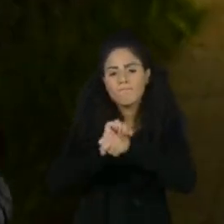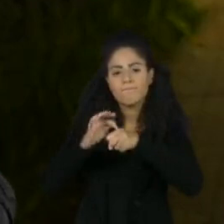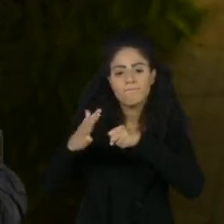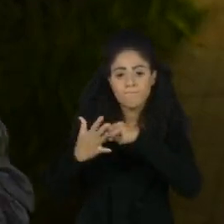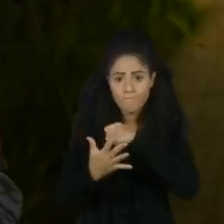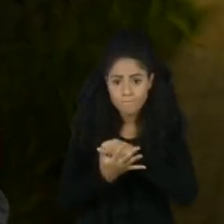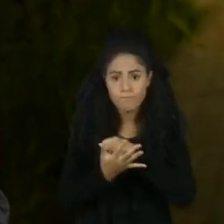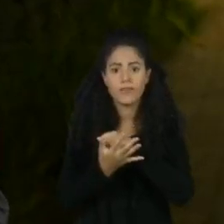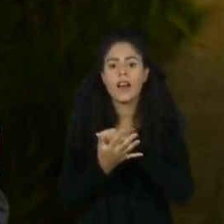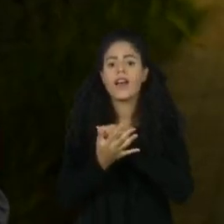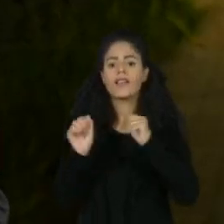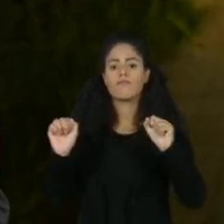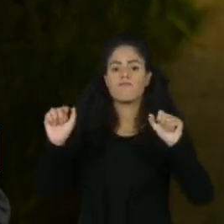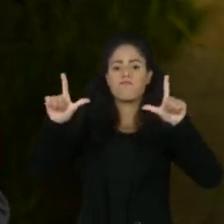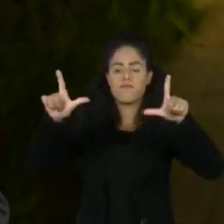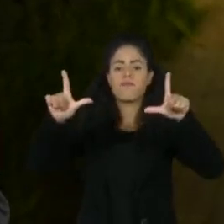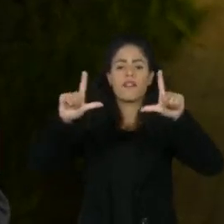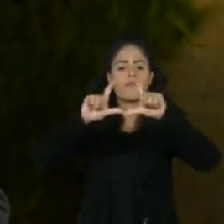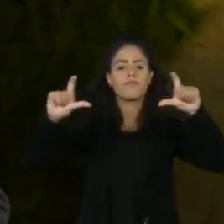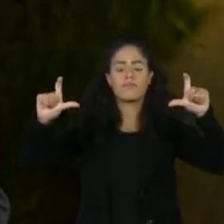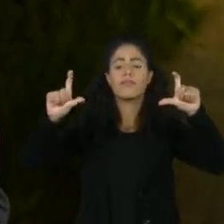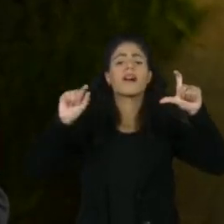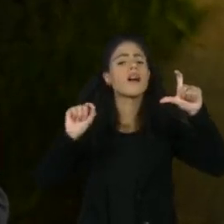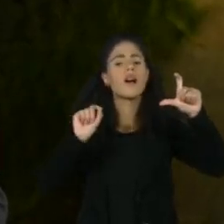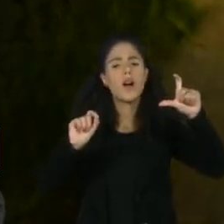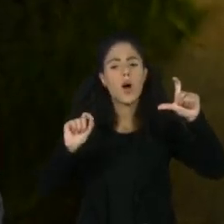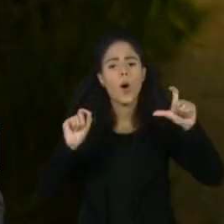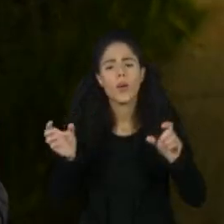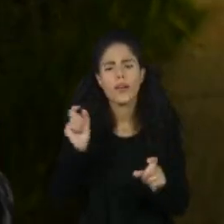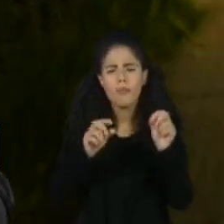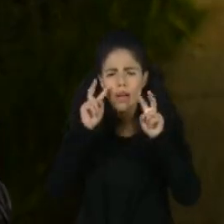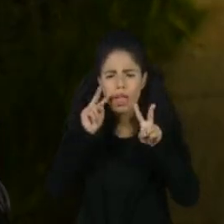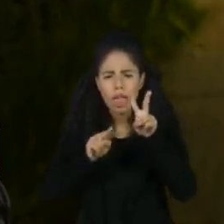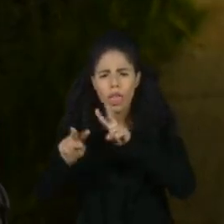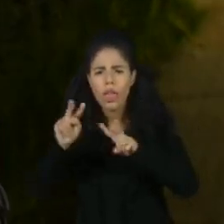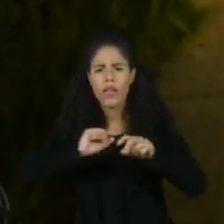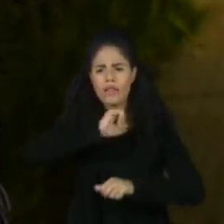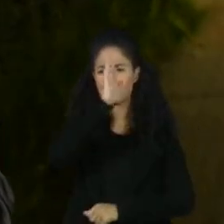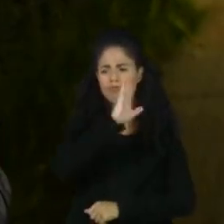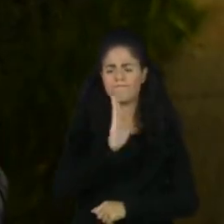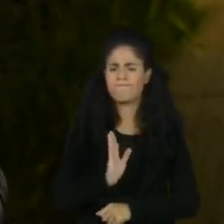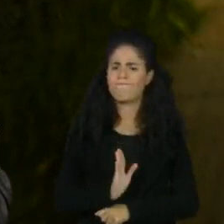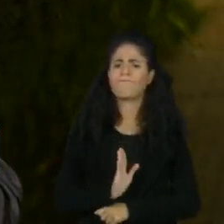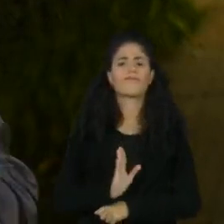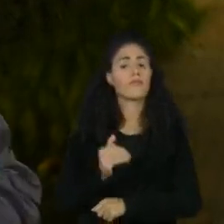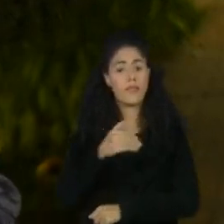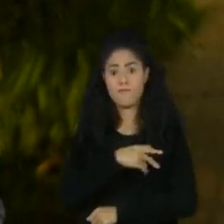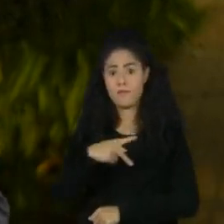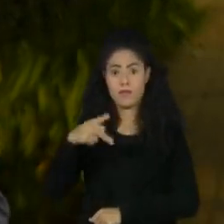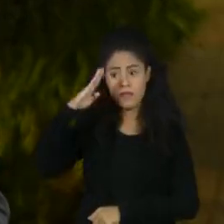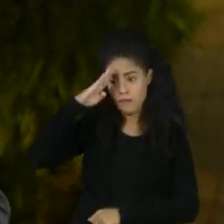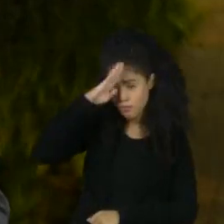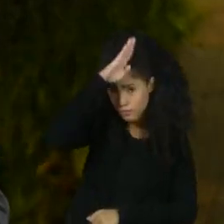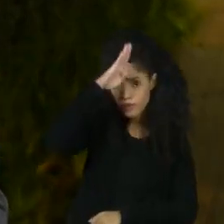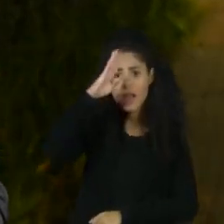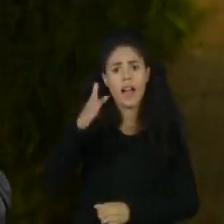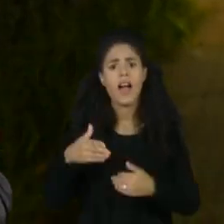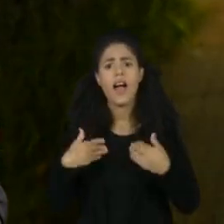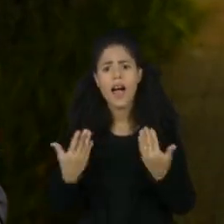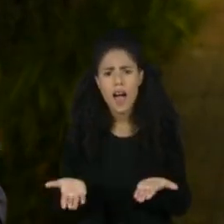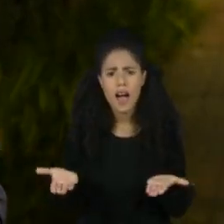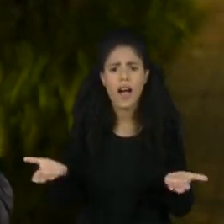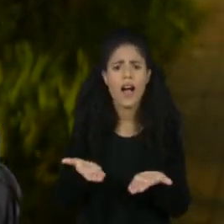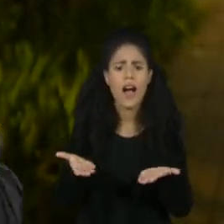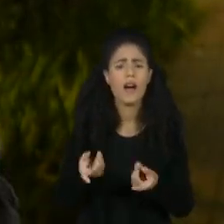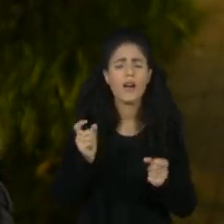ganhou destaque no relatório. A Anistia Internacional lembra que o presidente Jair Bolsonaro respondeu à pandemia com um misto